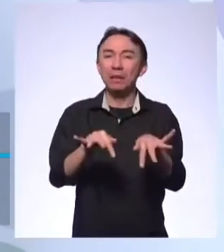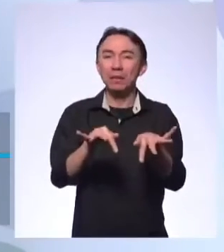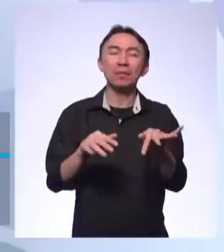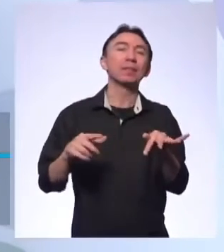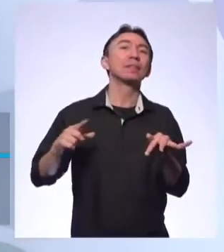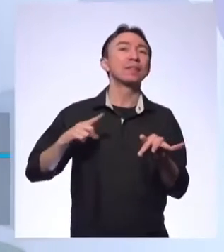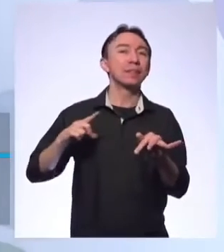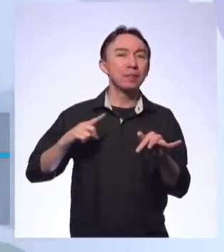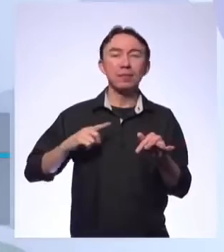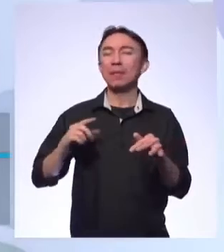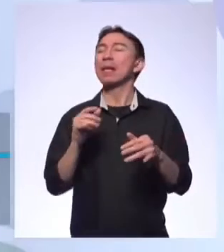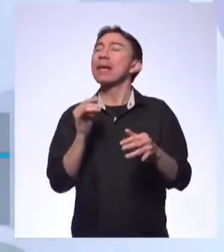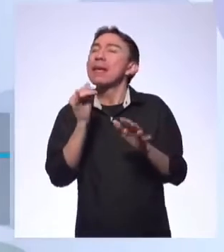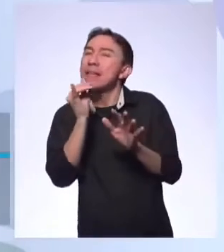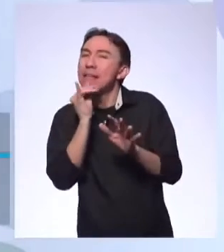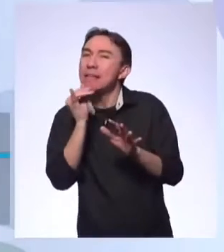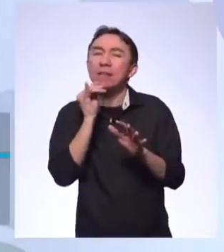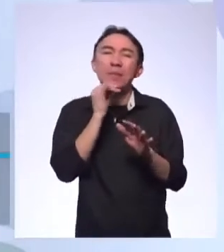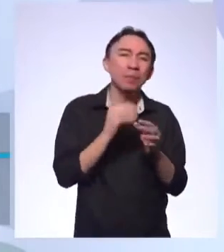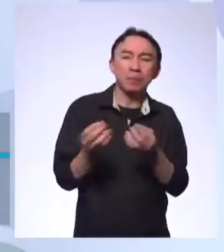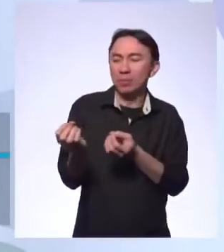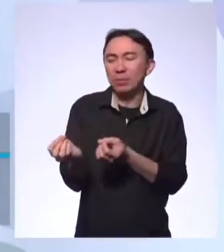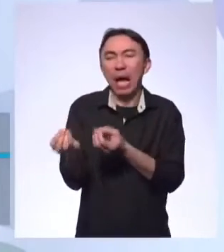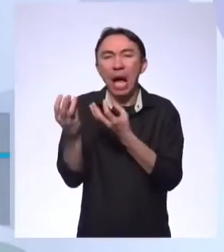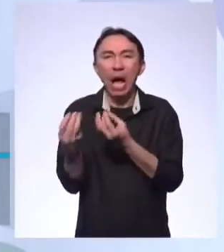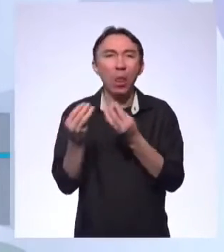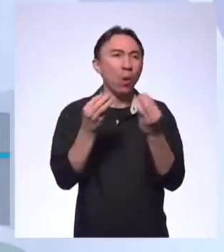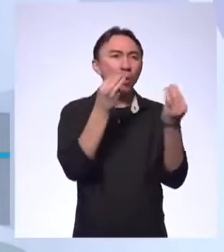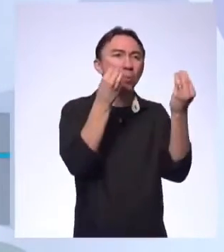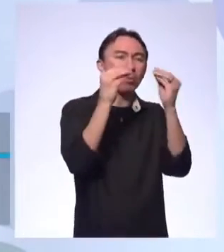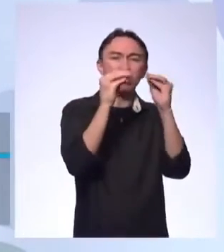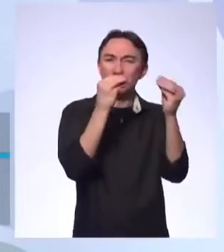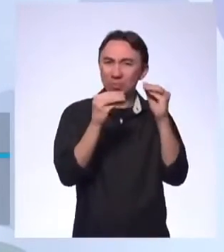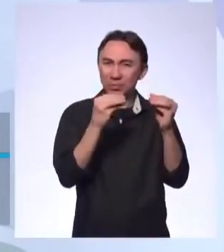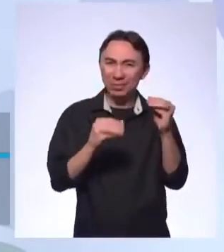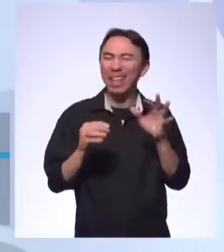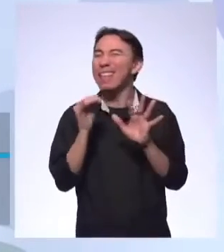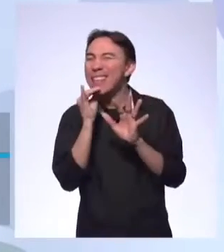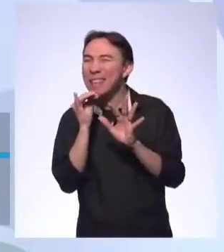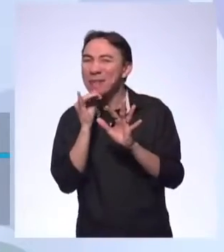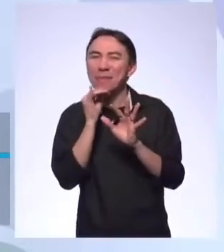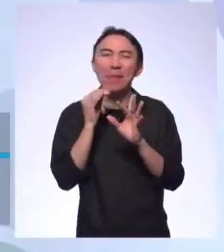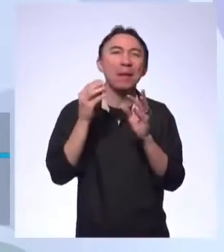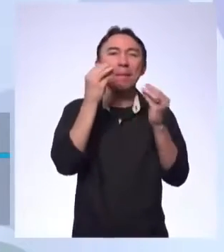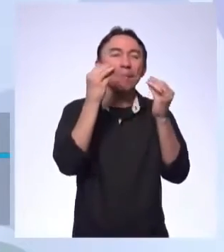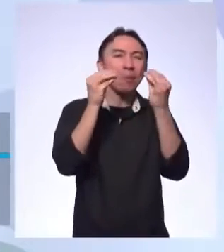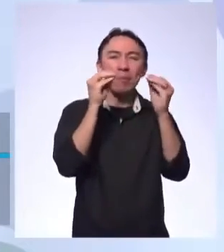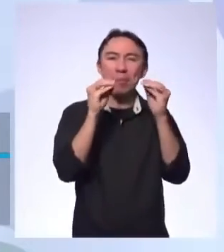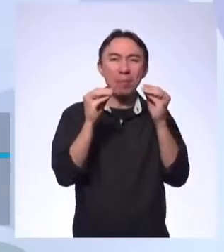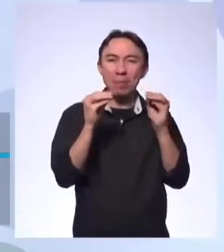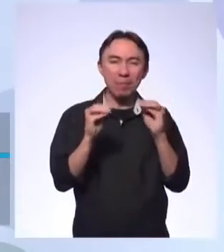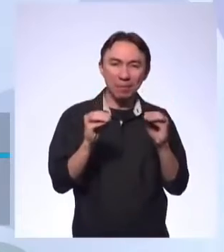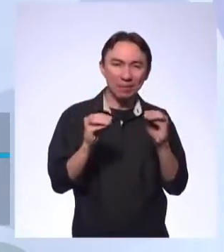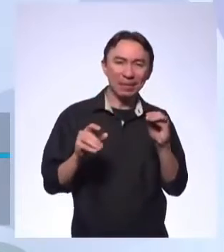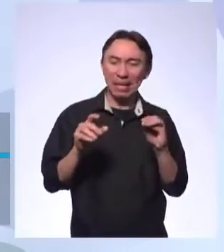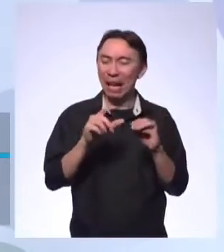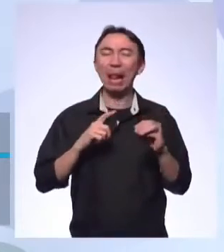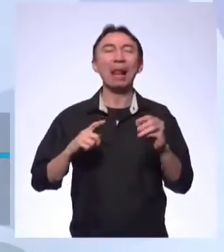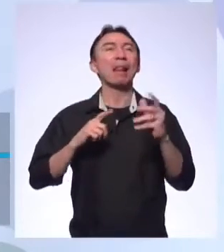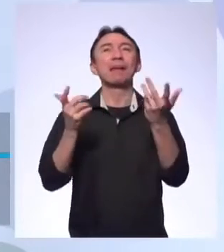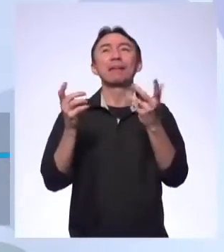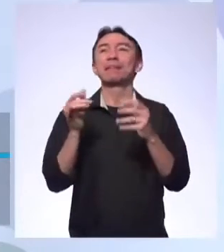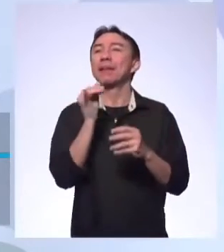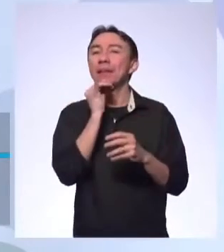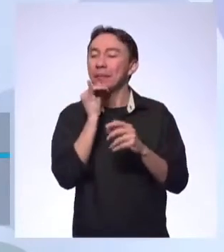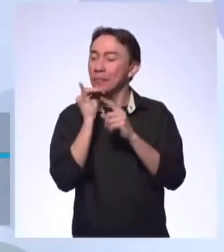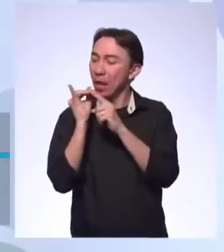exemplos pregodados, foi desenvolvendo aqueles exemplos. viu que cada vez que ela jogava um exemplo, ela desenvolvia algo